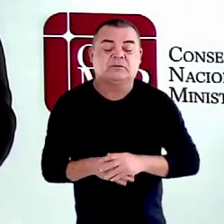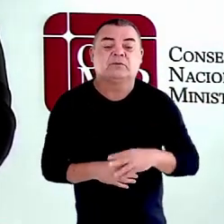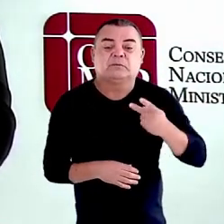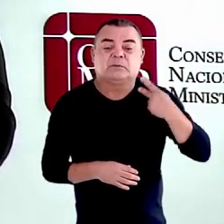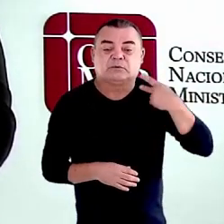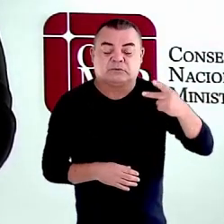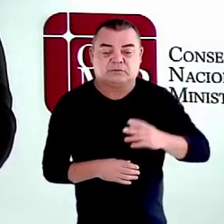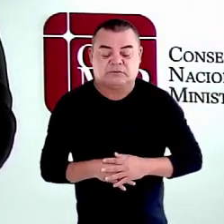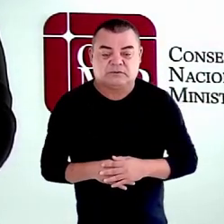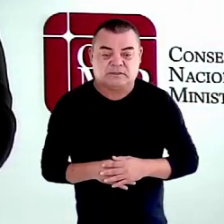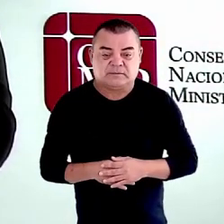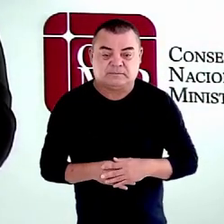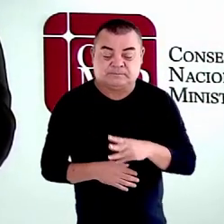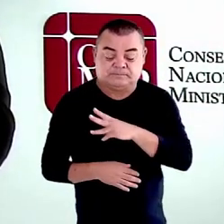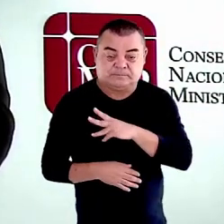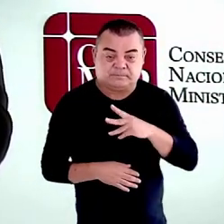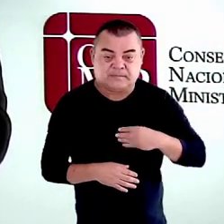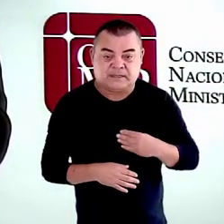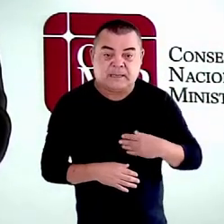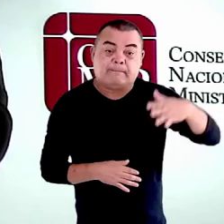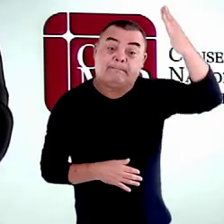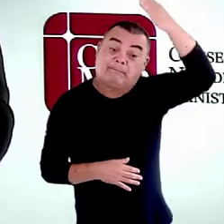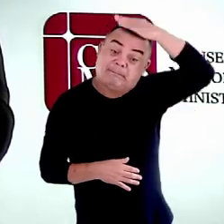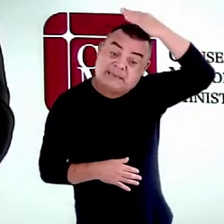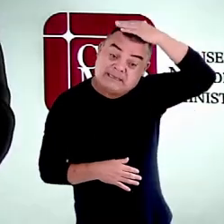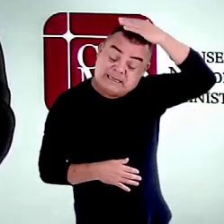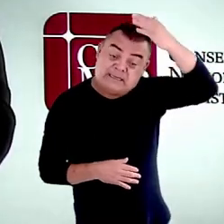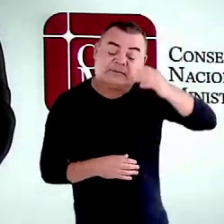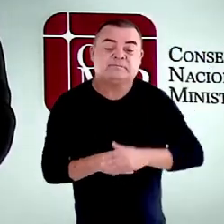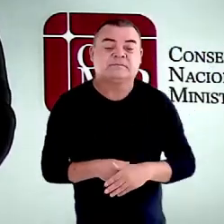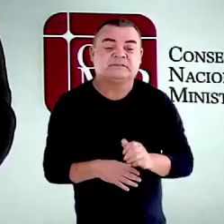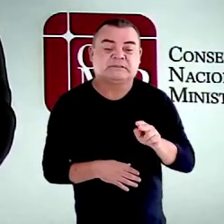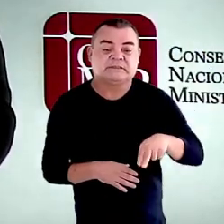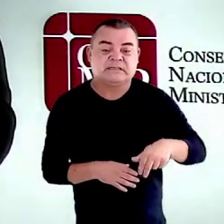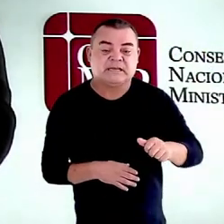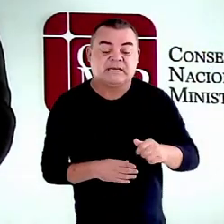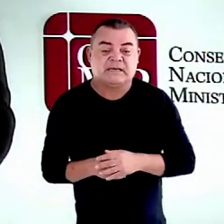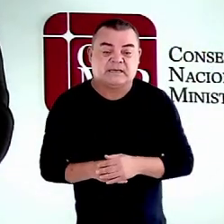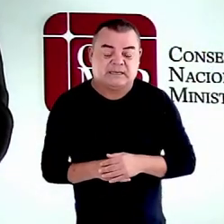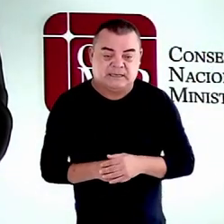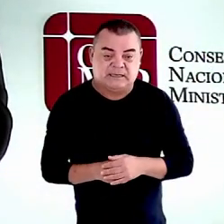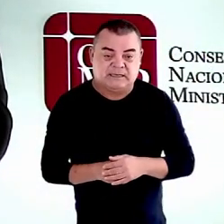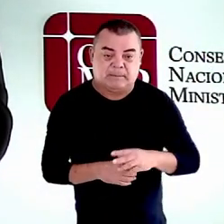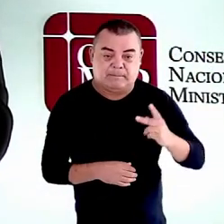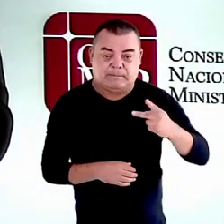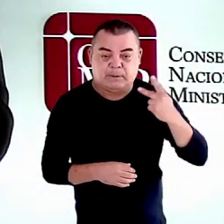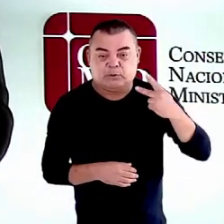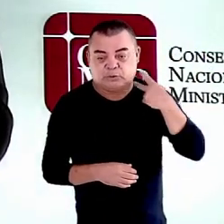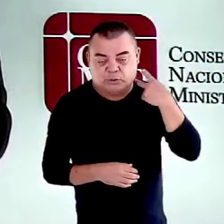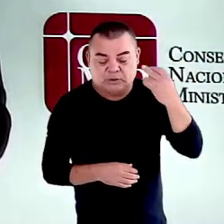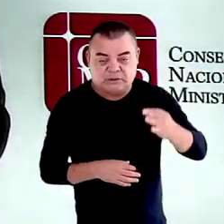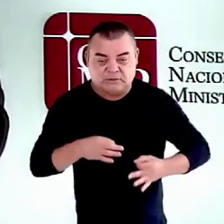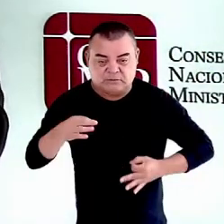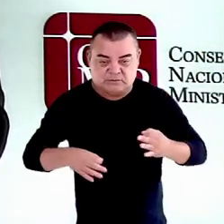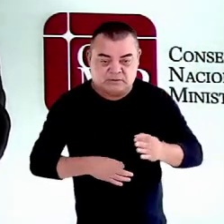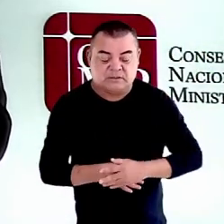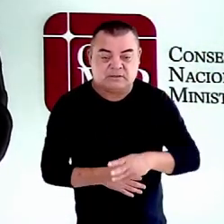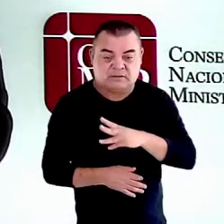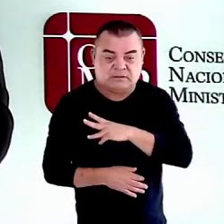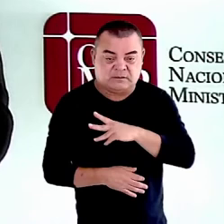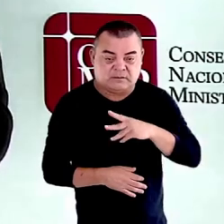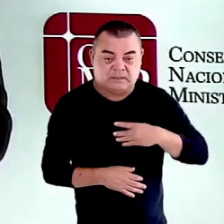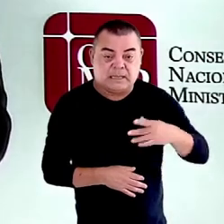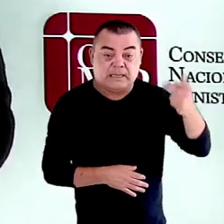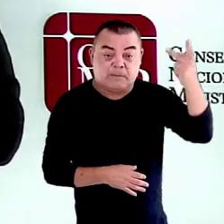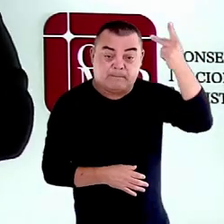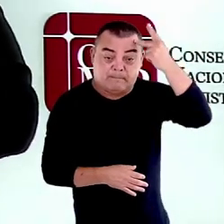Justiça do Ministério Público do Estado do Paraná. Ana Trota Iaridi, Promotora de Justiça do Ministério Público do Estado de